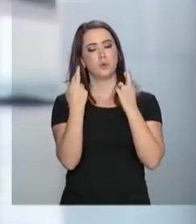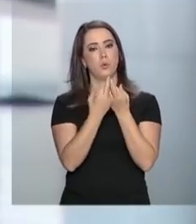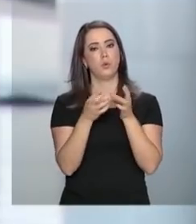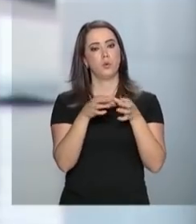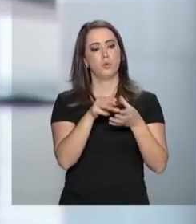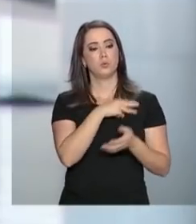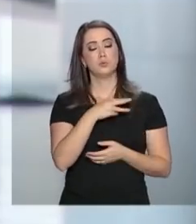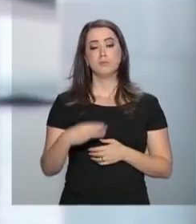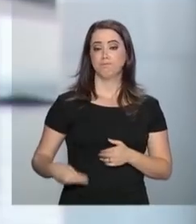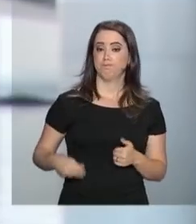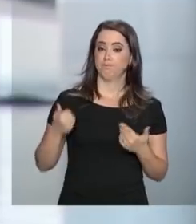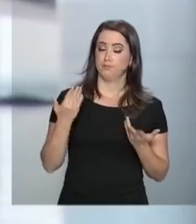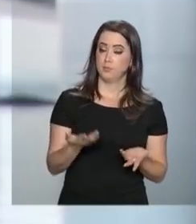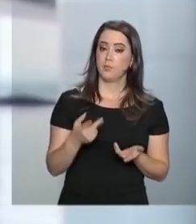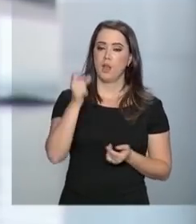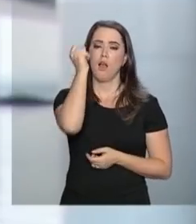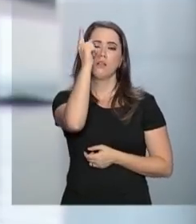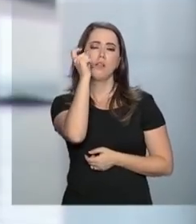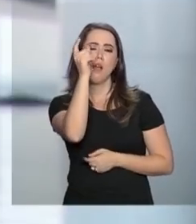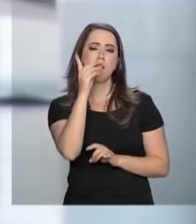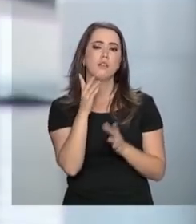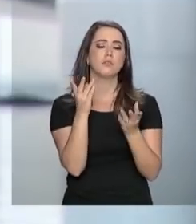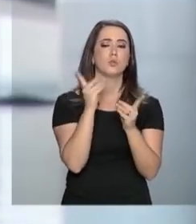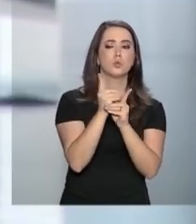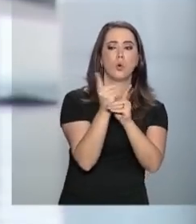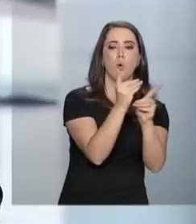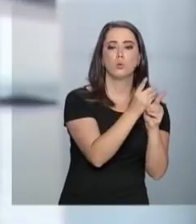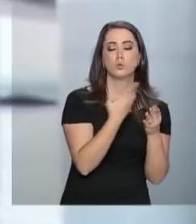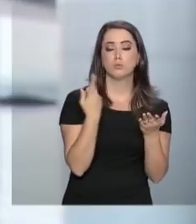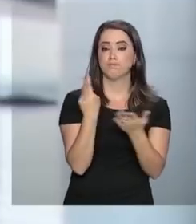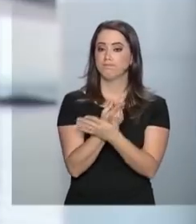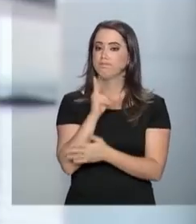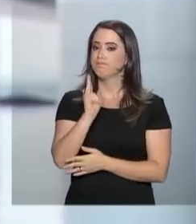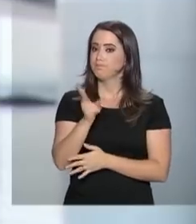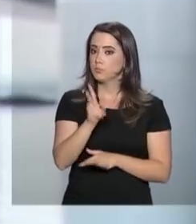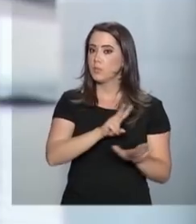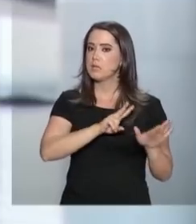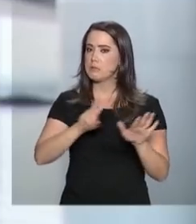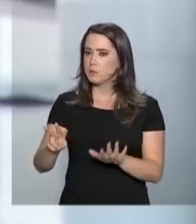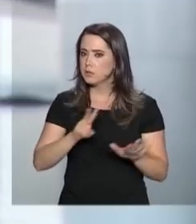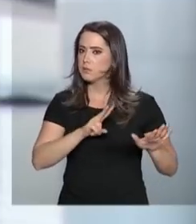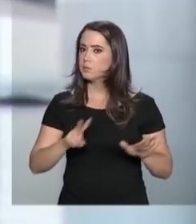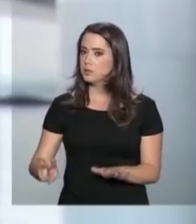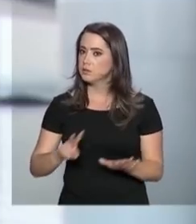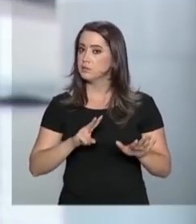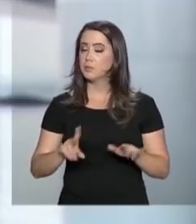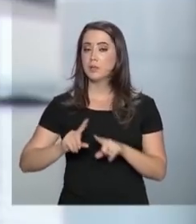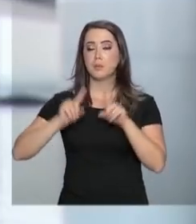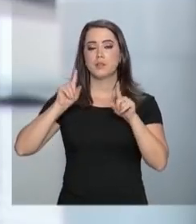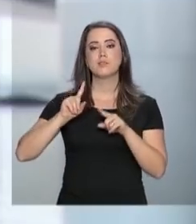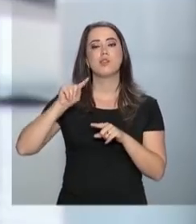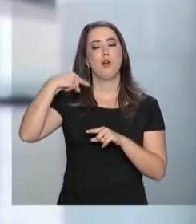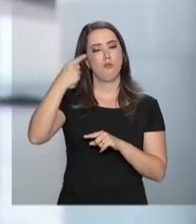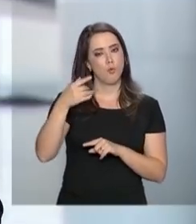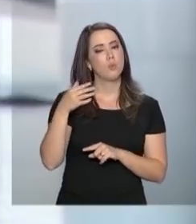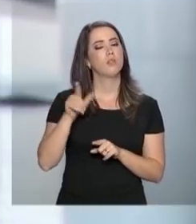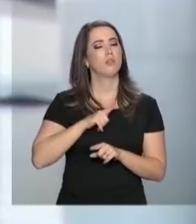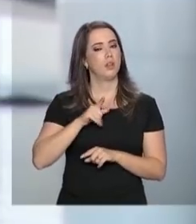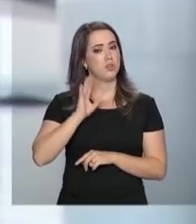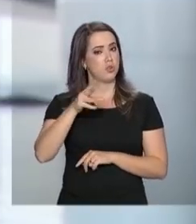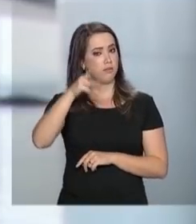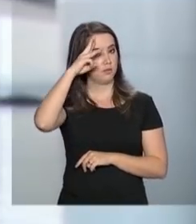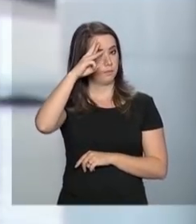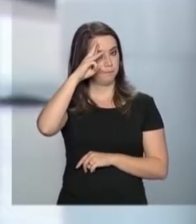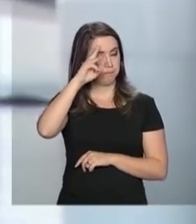ministerial. A ideia é que esses encontros aconteçam toda semana e a próxima reunião já está marcada para terça